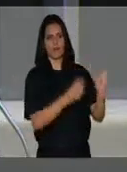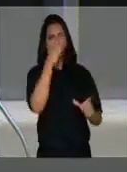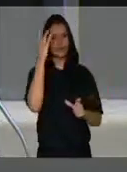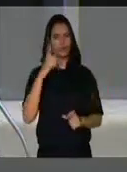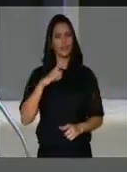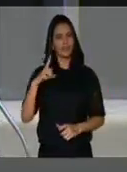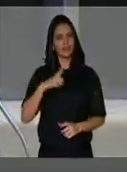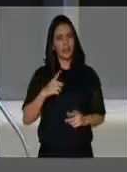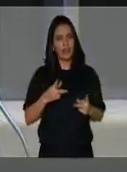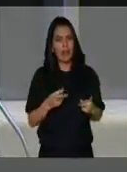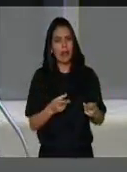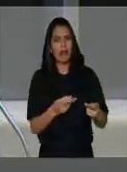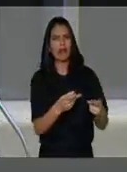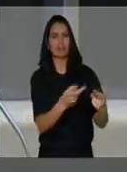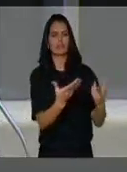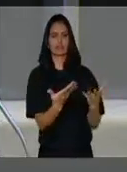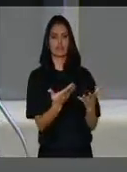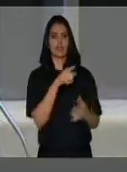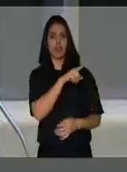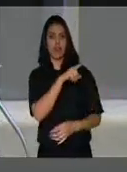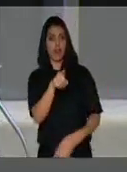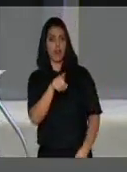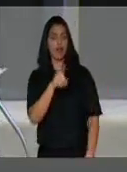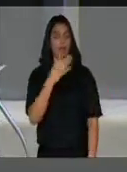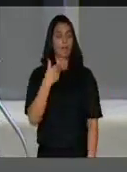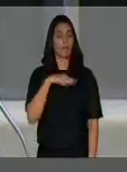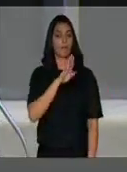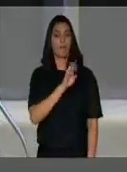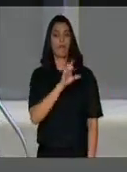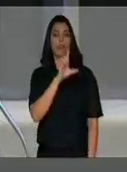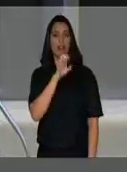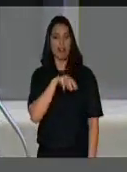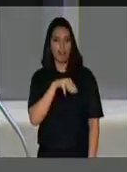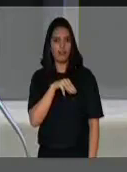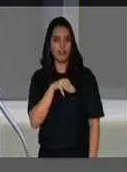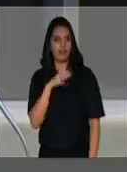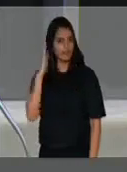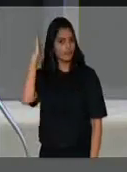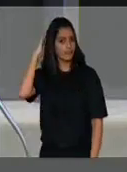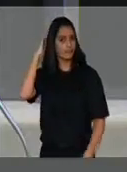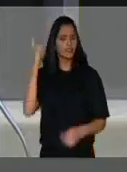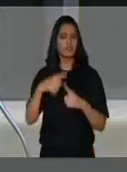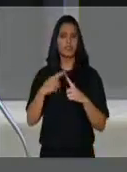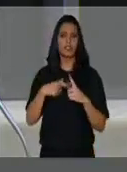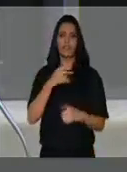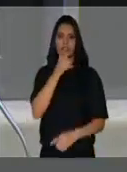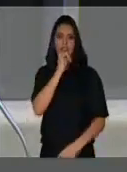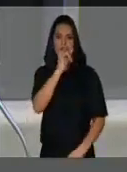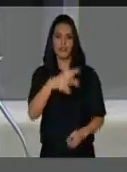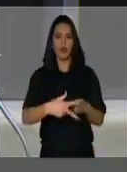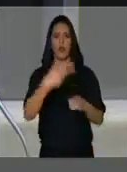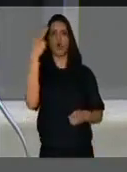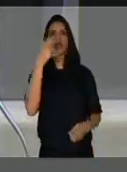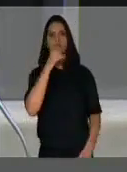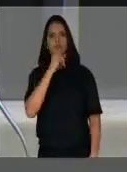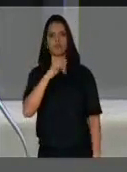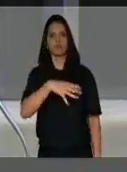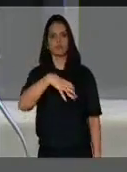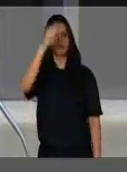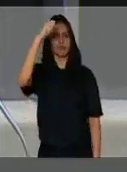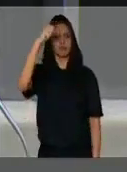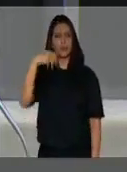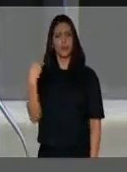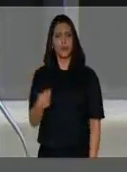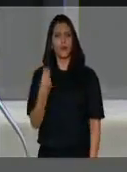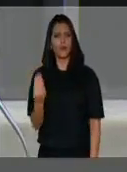câncer, em especial em Belém, teve energia cortada. Mais de 20 pacientes, muitas crianças e